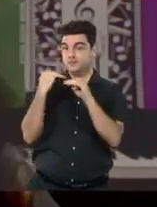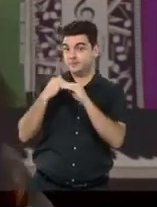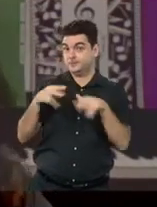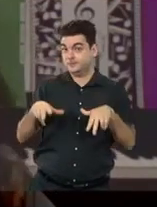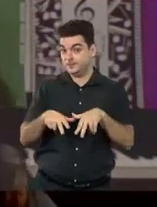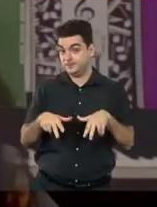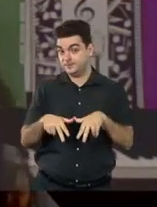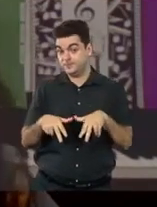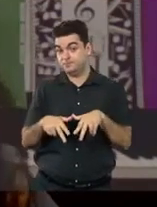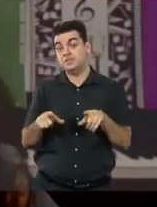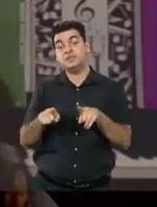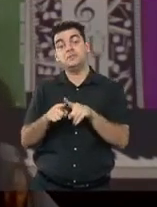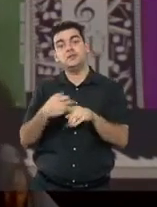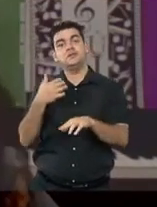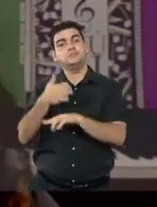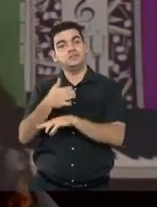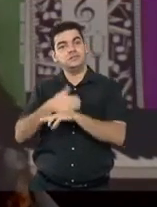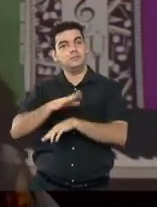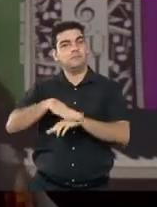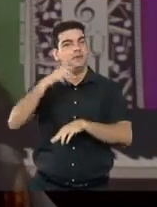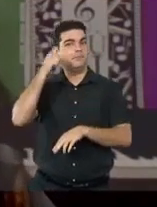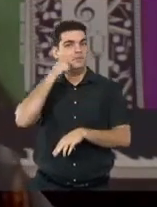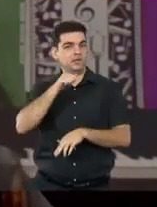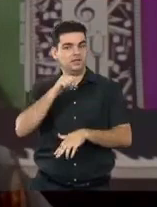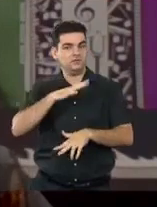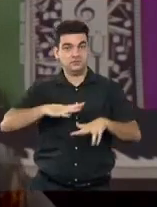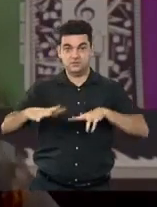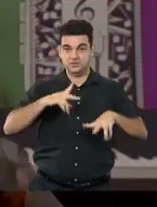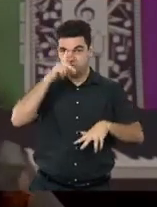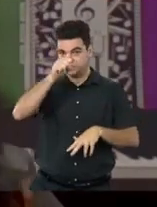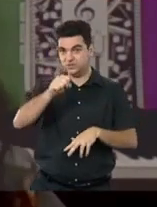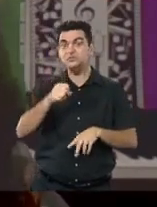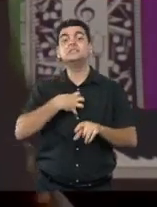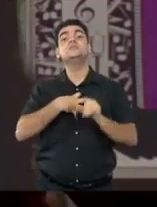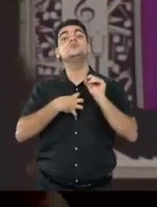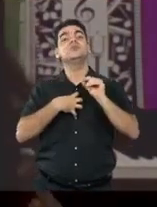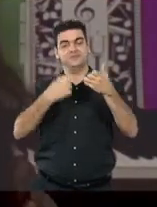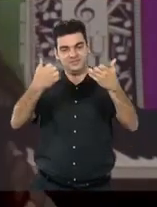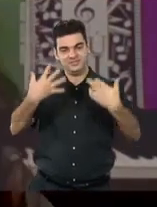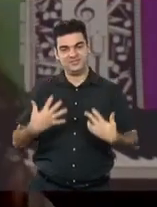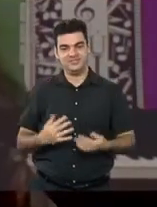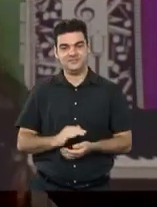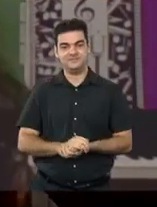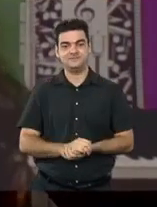de gênero, da presença de mais e mais mulheres nos espaços de poder. Ministro.